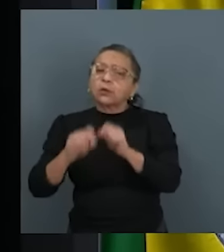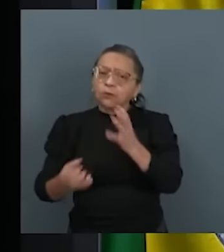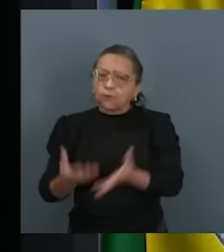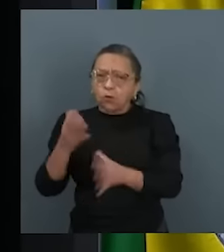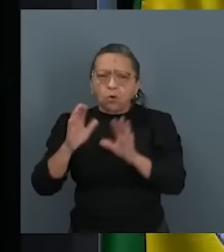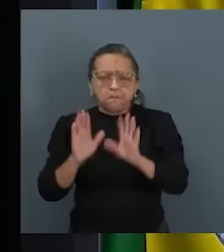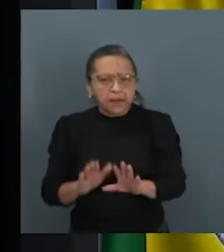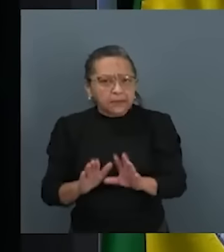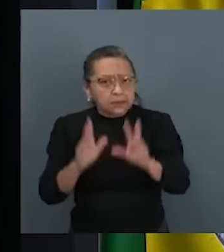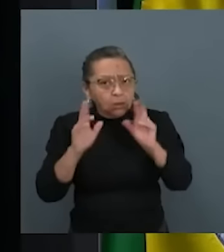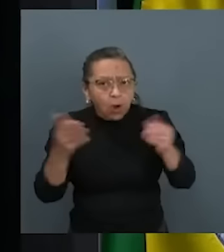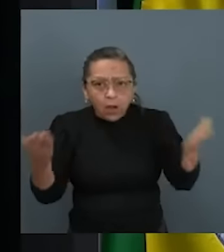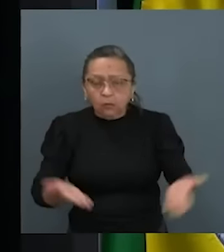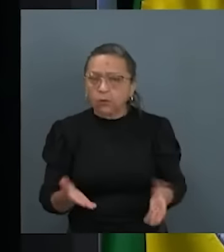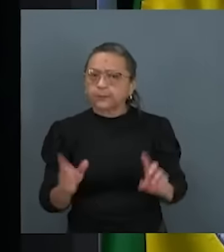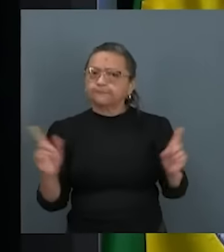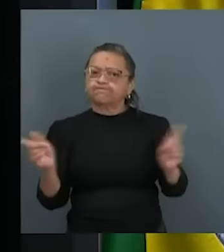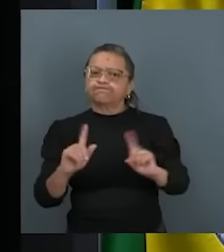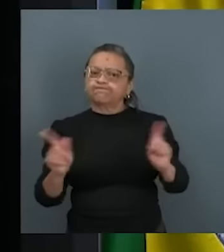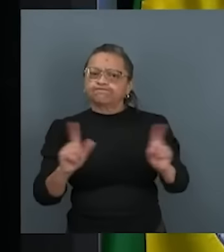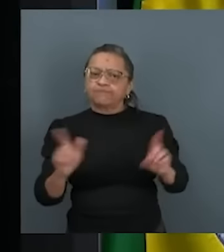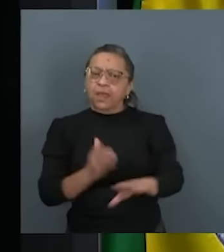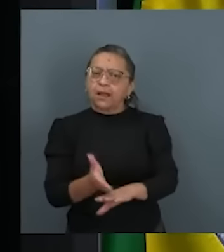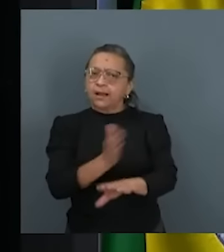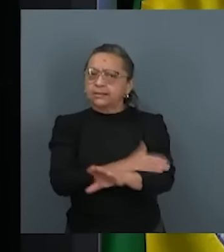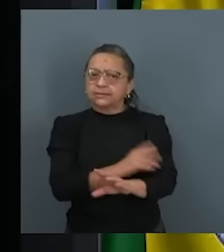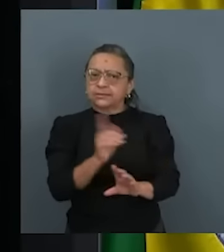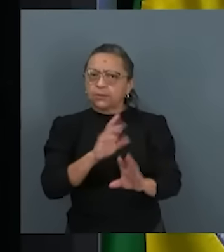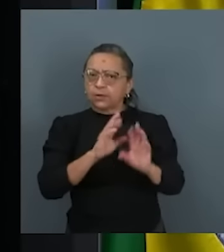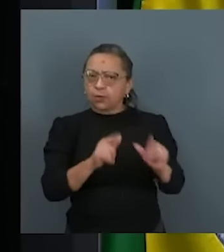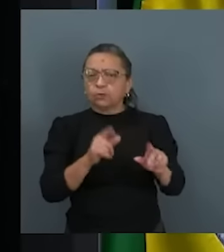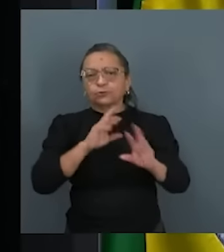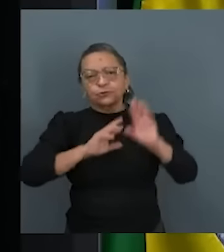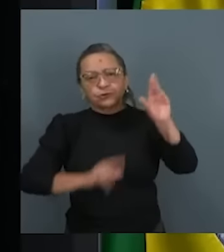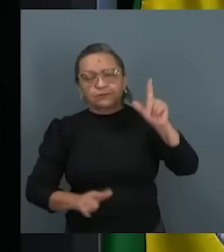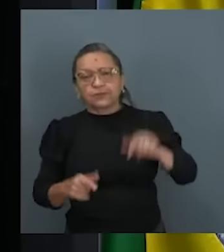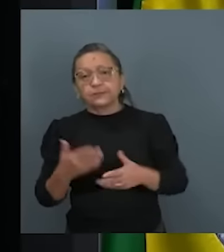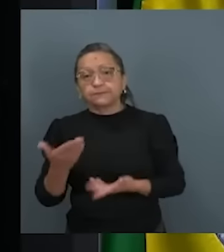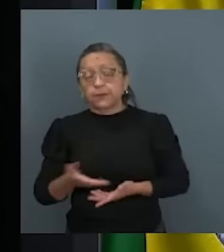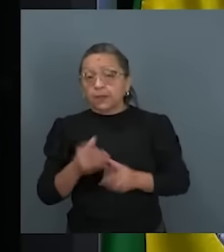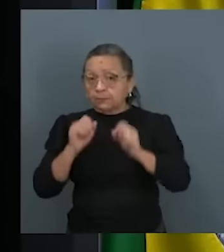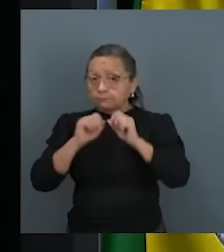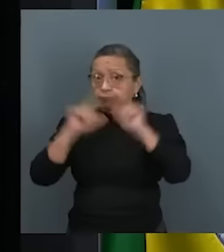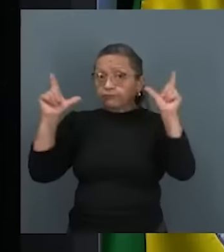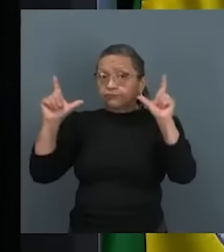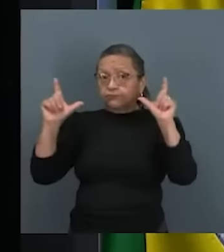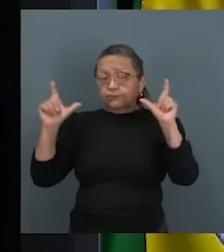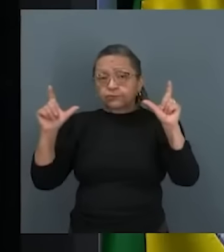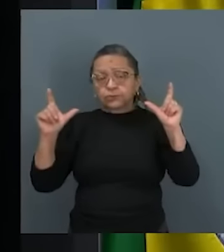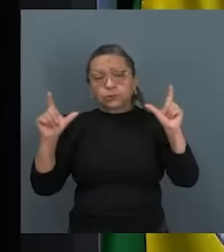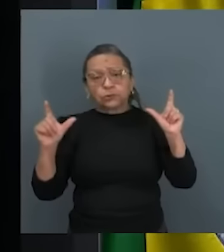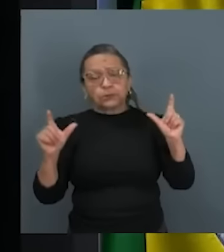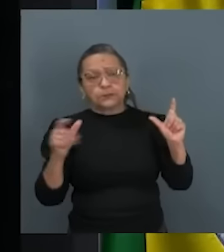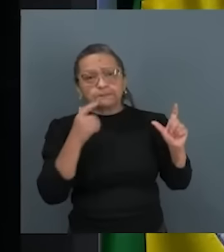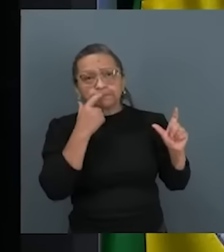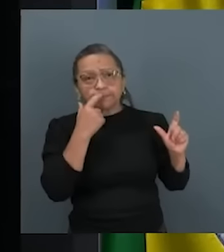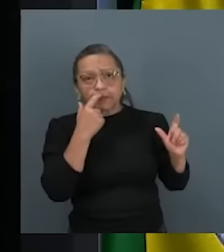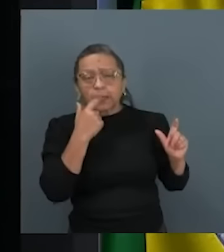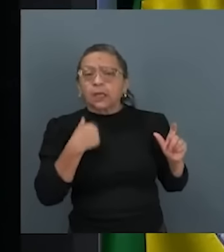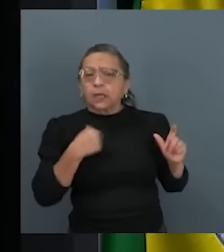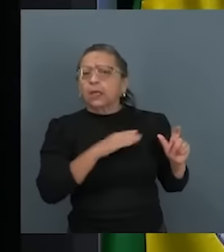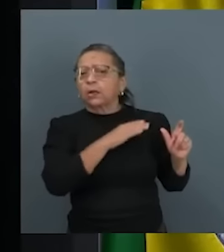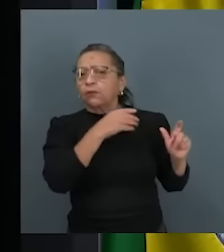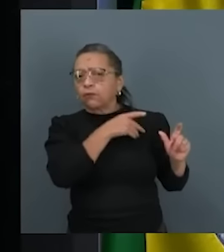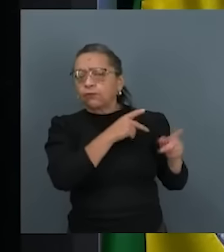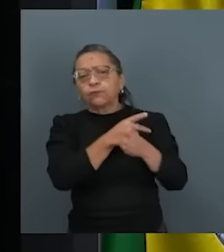não com a magnitude que nós estamos enfrentando esse ano. E é estarrecedor, eu estive no Parque